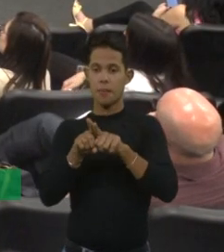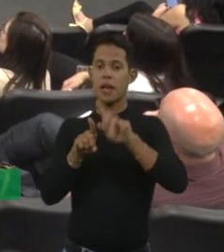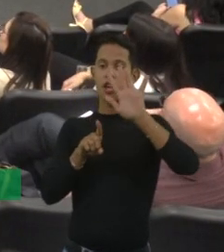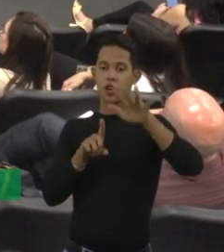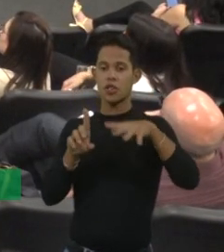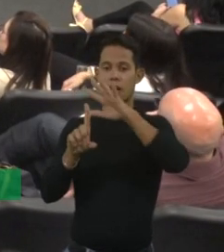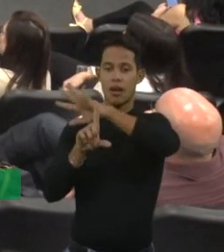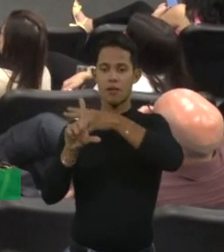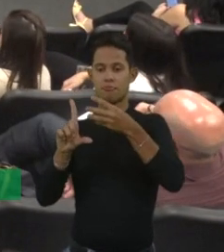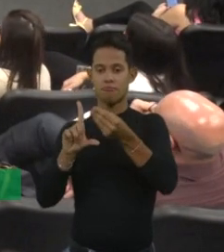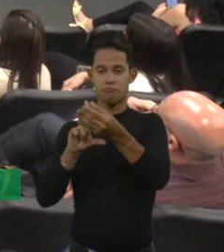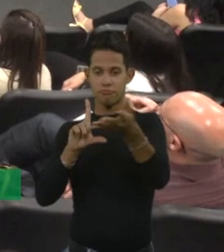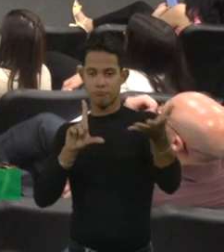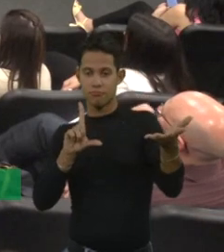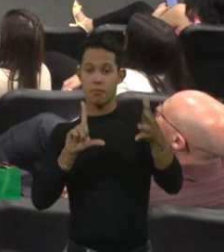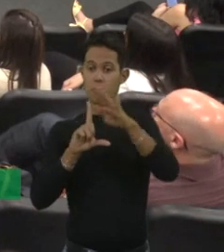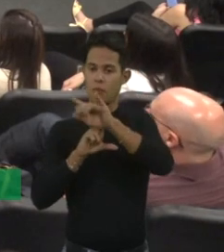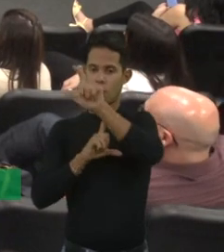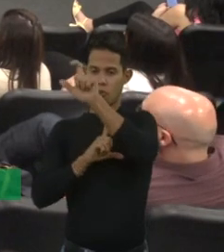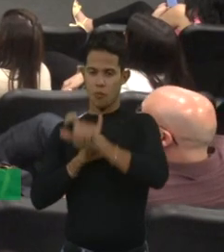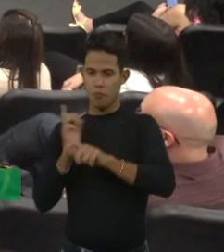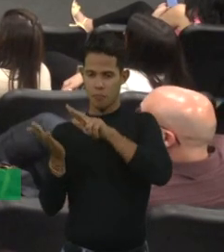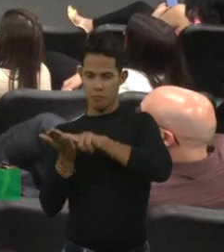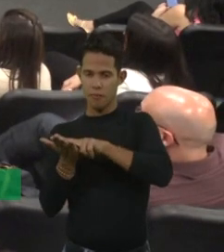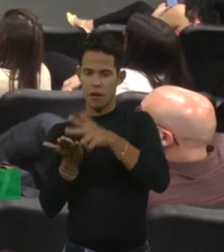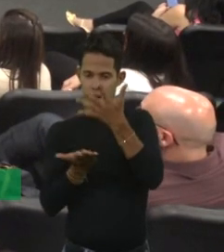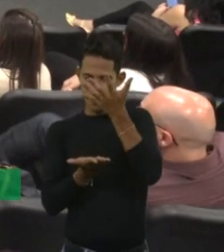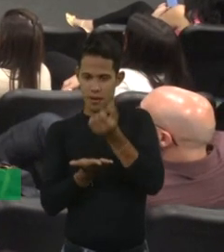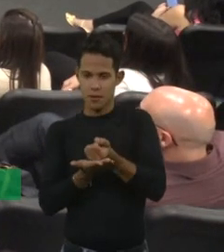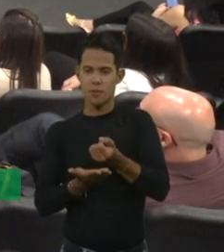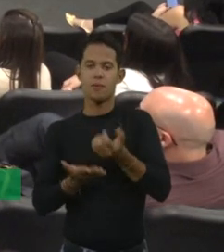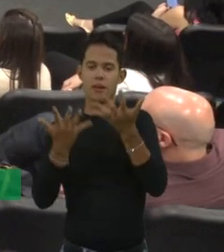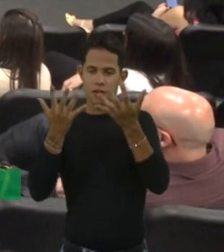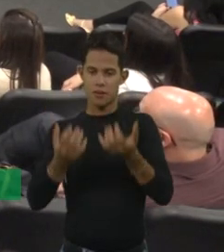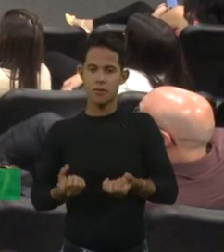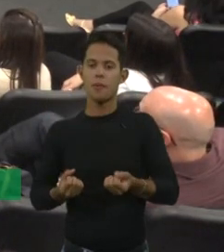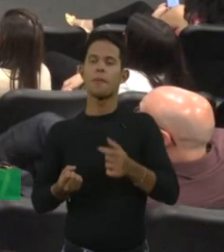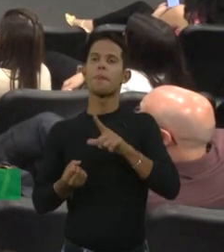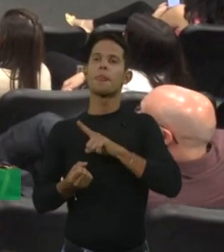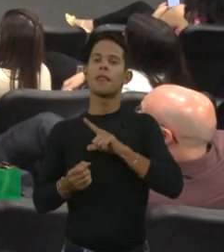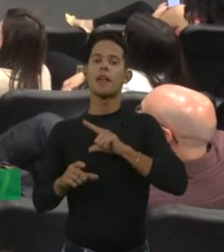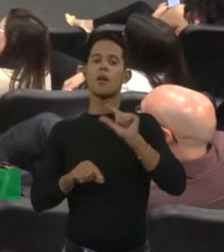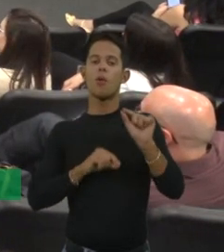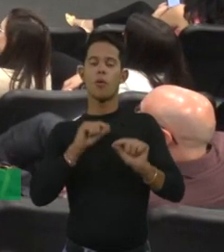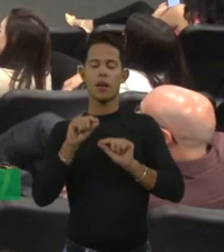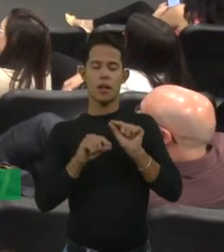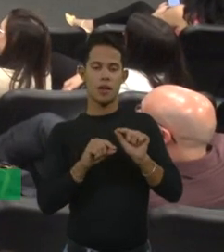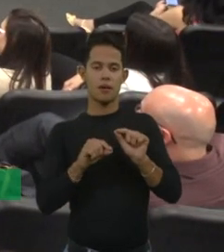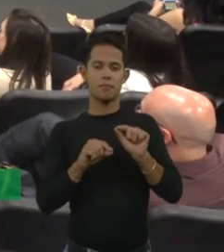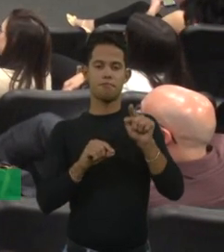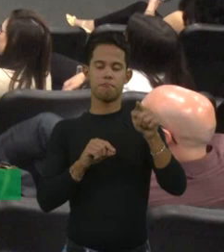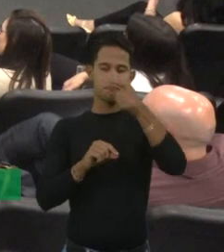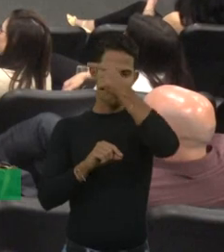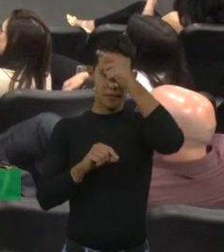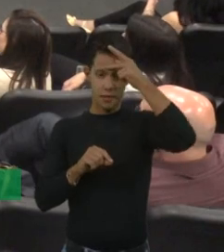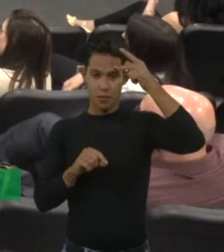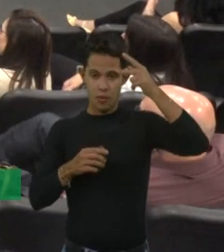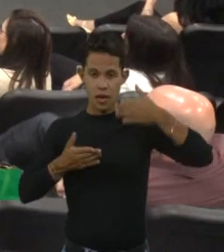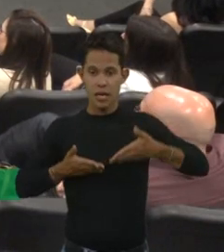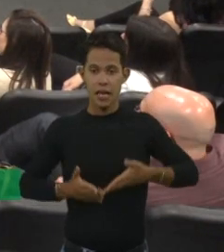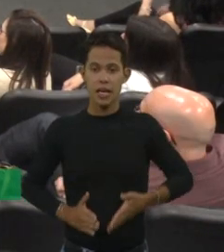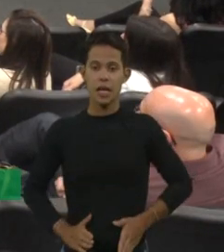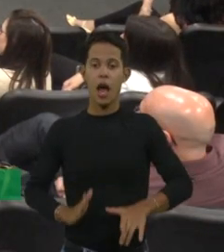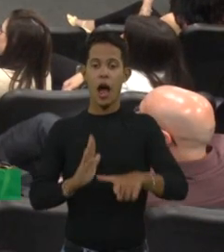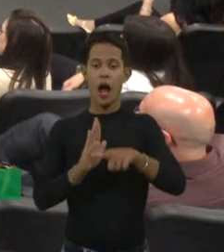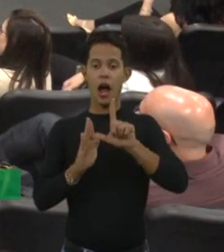autorização do paciente. Eles têm muita artropatia, principalmente os pacientes que nasceram antes de